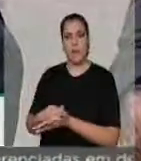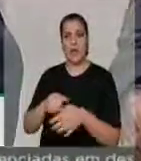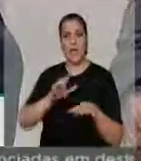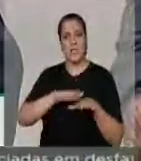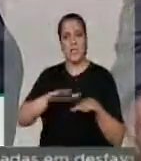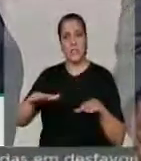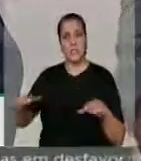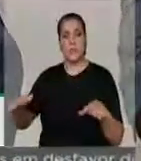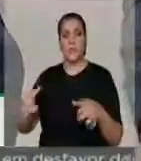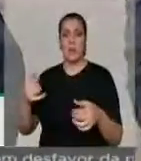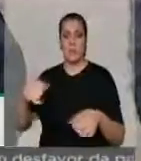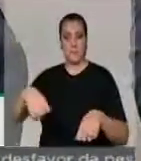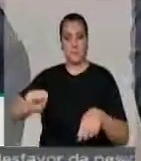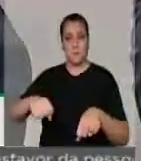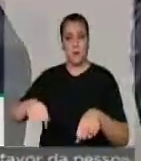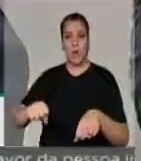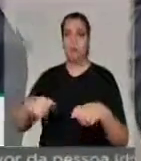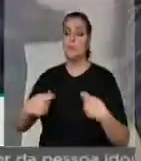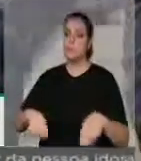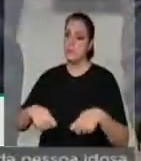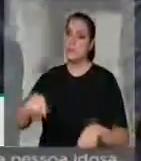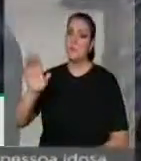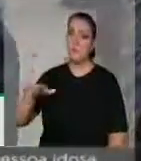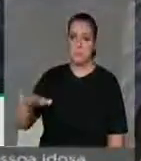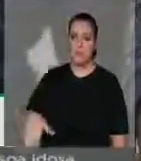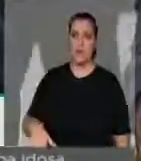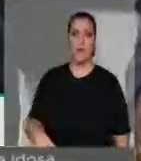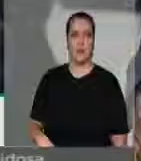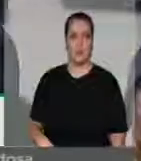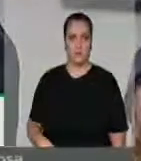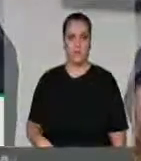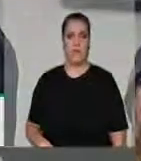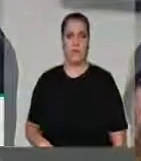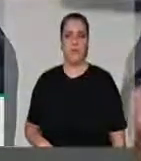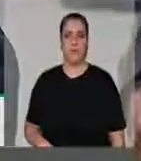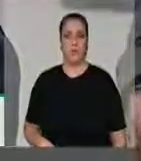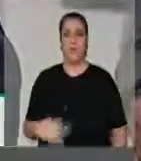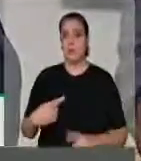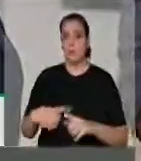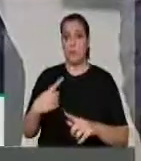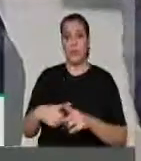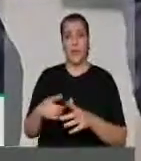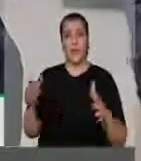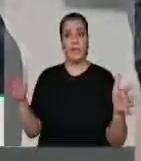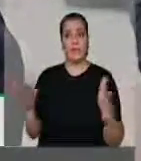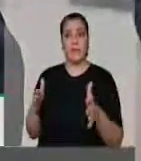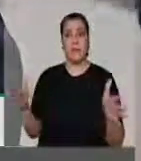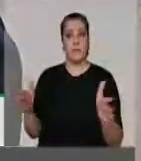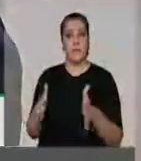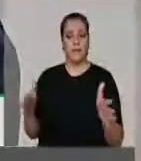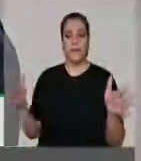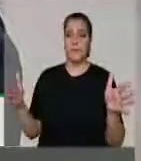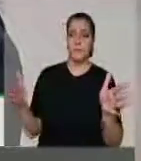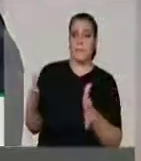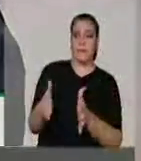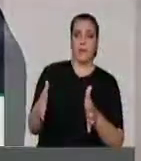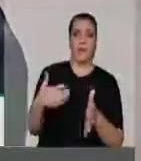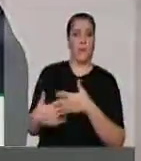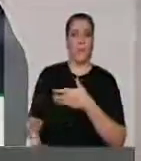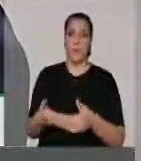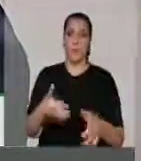sejam para motos, sejam inferiores, ou seja, a moto ocupa um espaço menor em qualquer